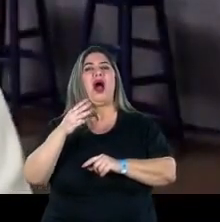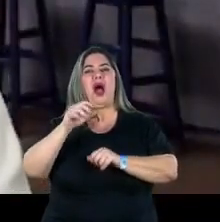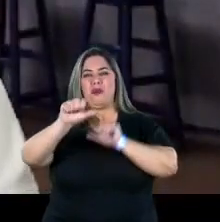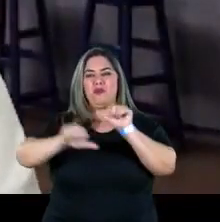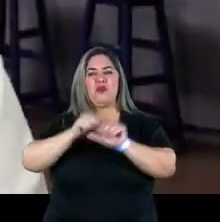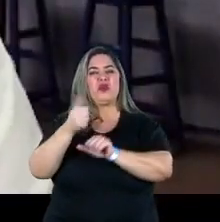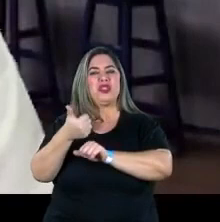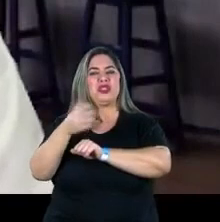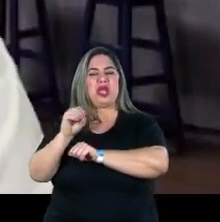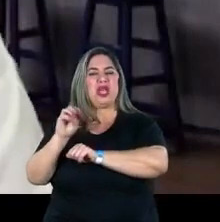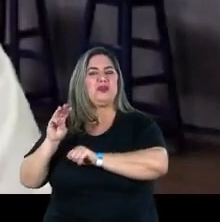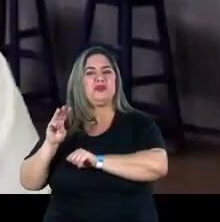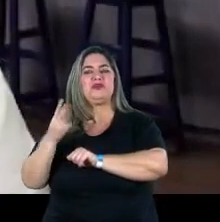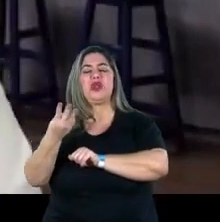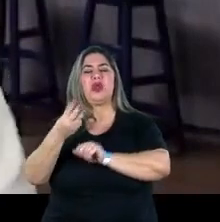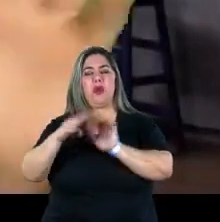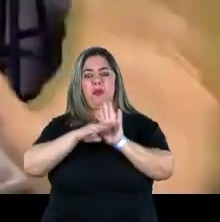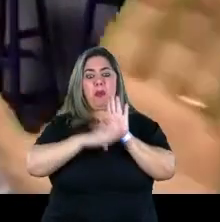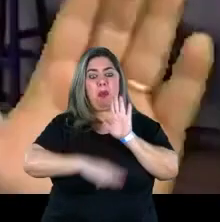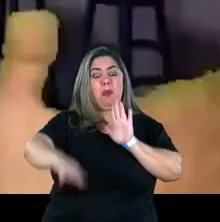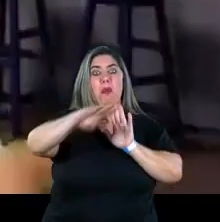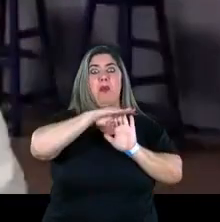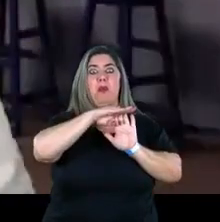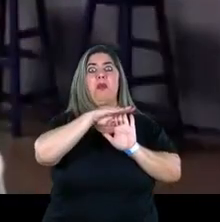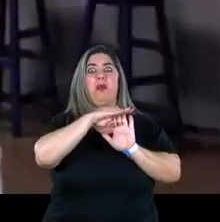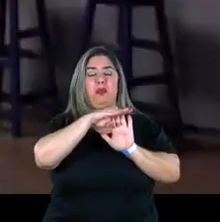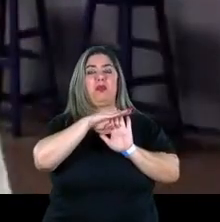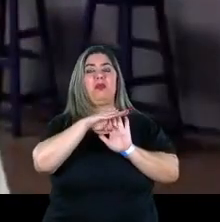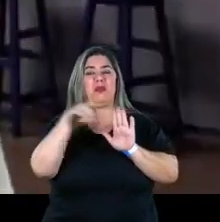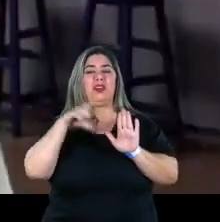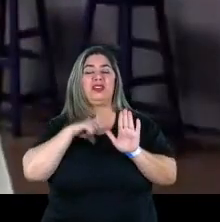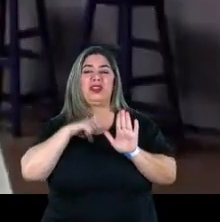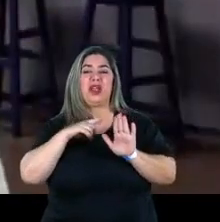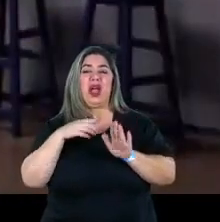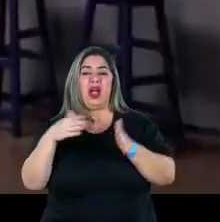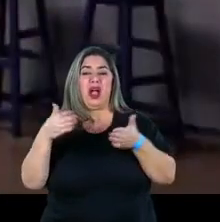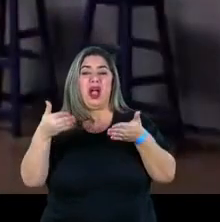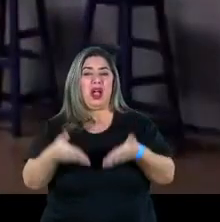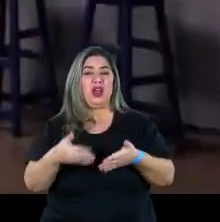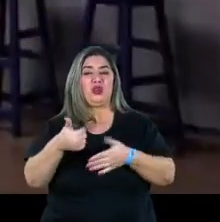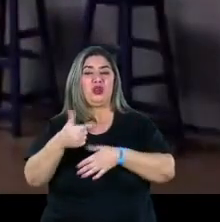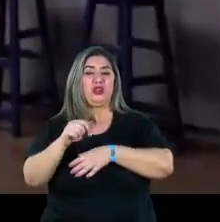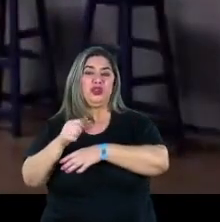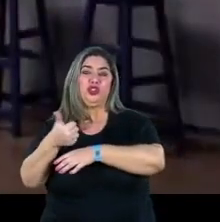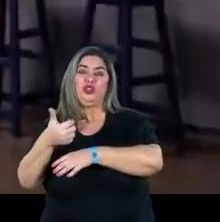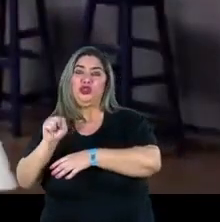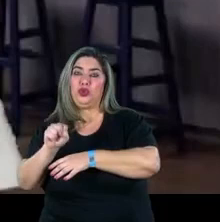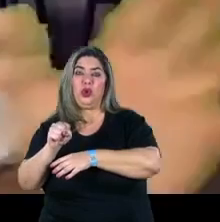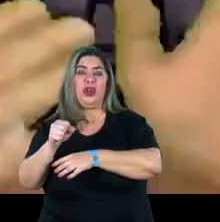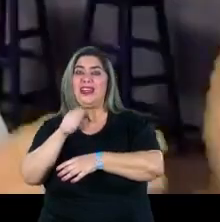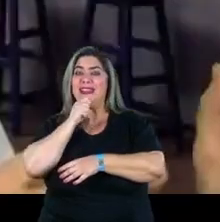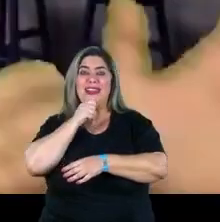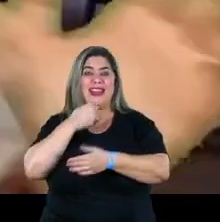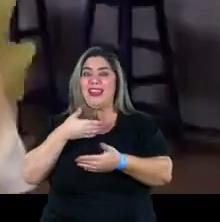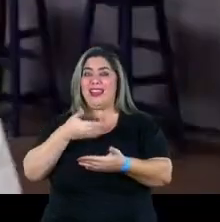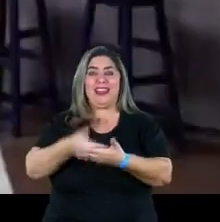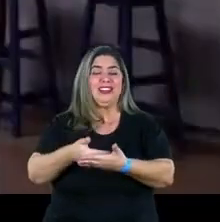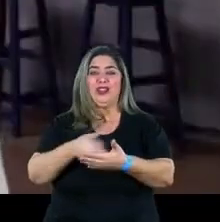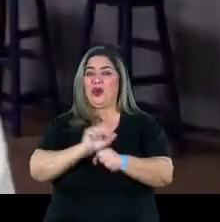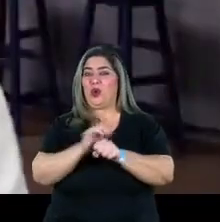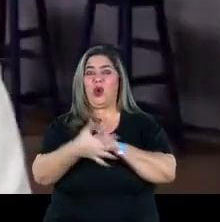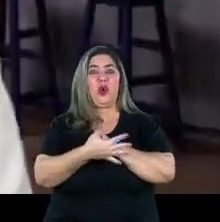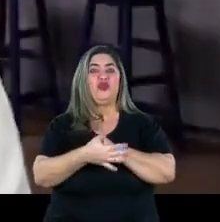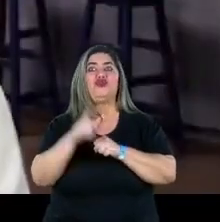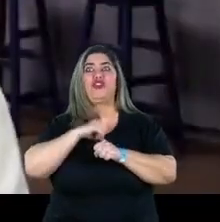de brasileiros em segurança alimentar grave. Então, notem, gente, a gente está em 2018 ainda, muito antes da Covid. Você já tem um incremento